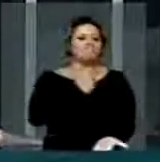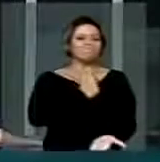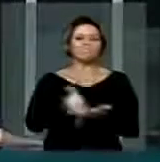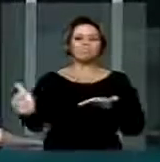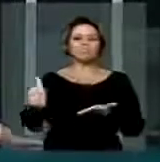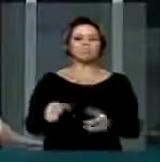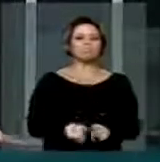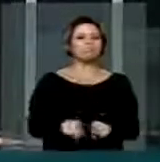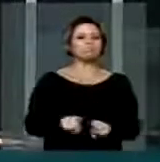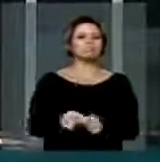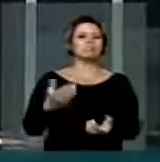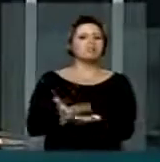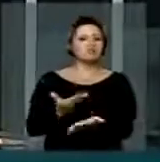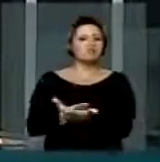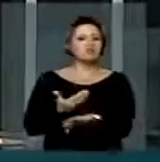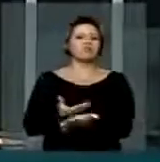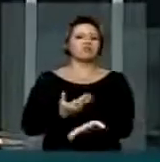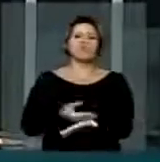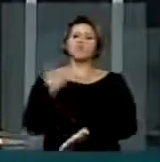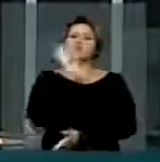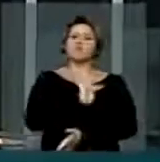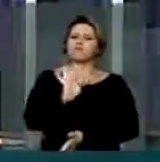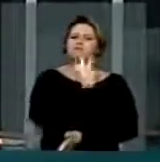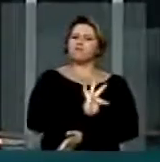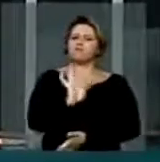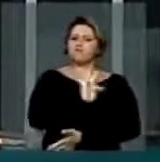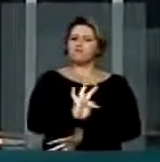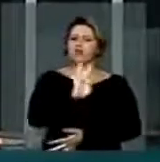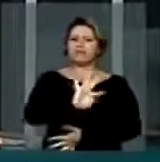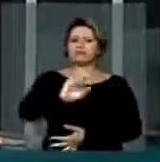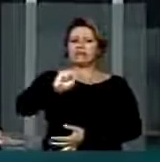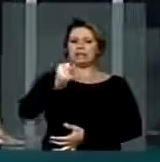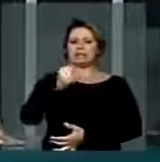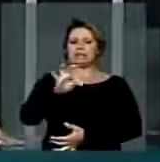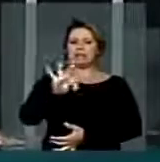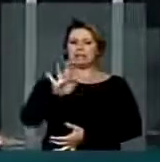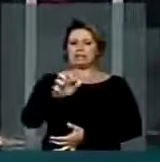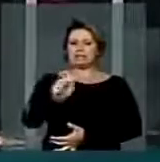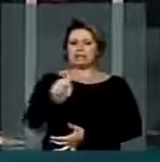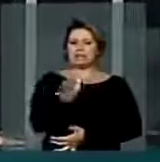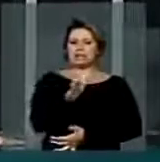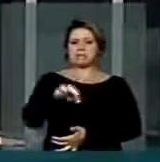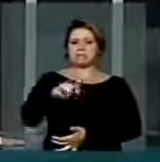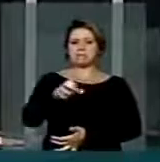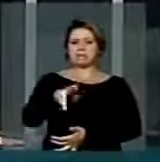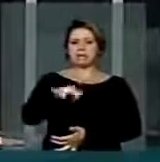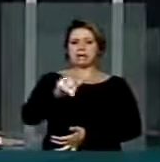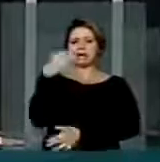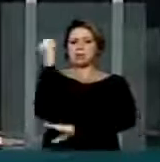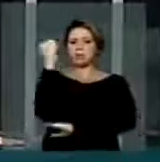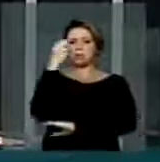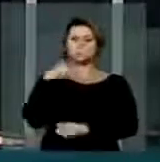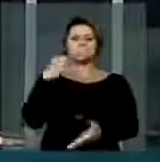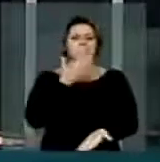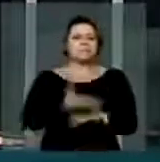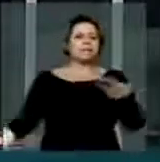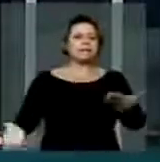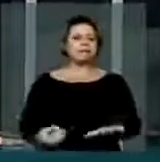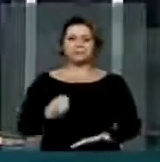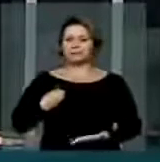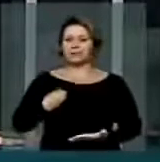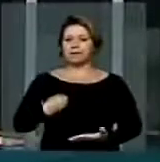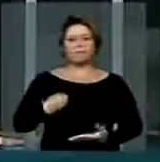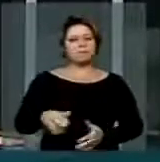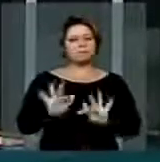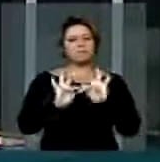estudantes da Universidade de lá de Santa Maria, e que eu tenho certeza, além dessas perdas, traz para